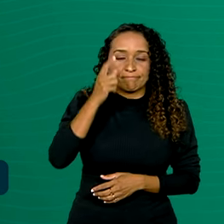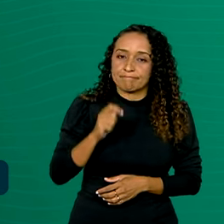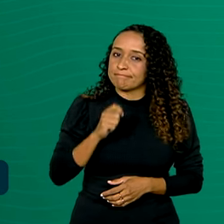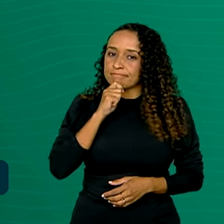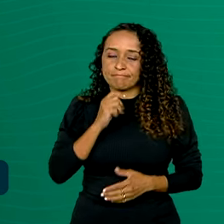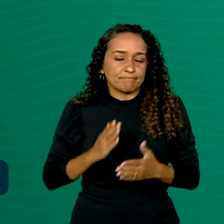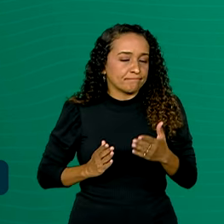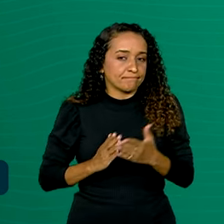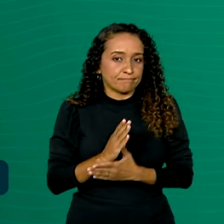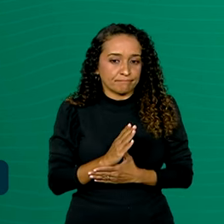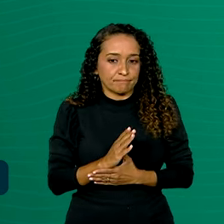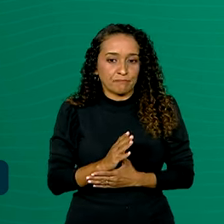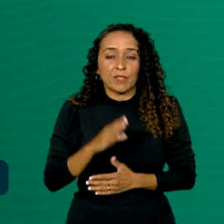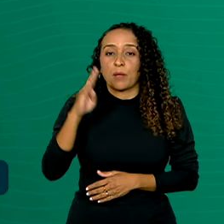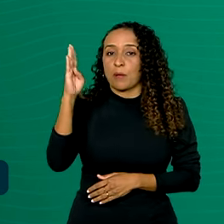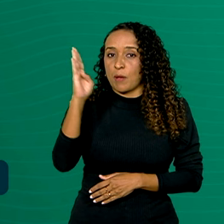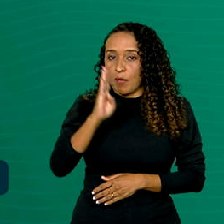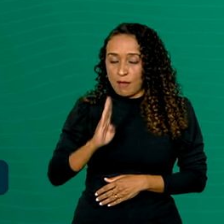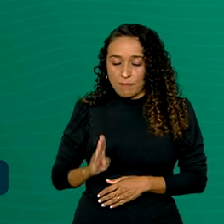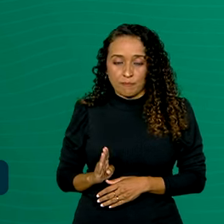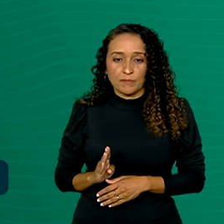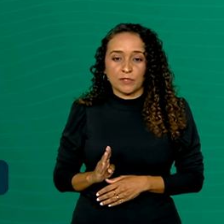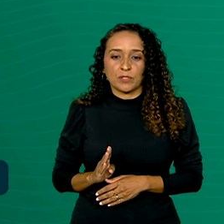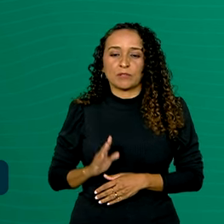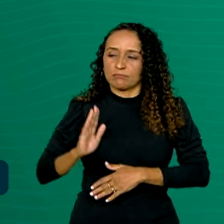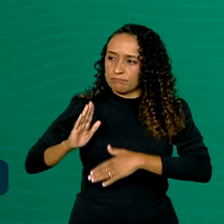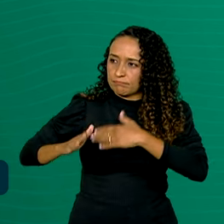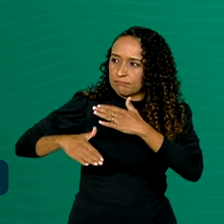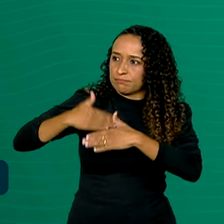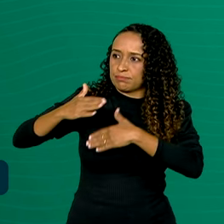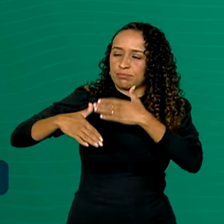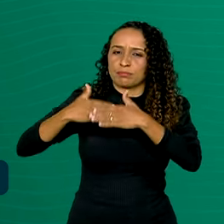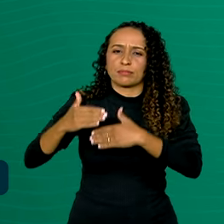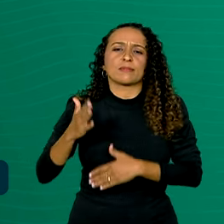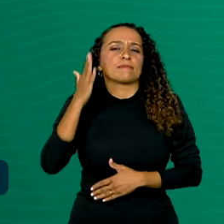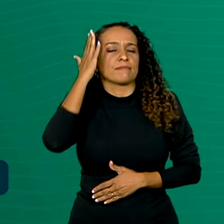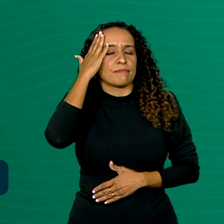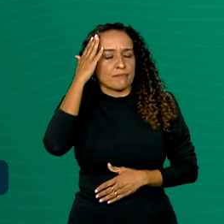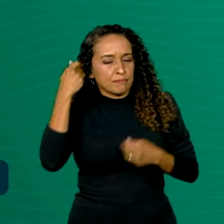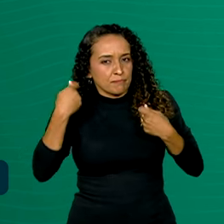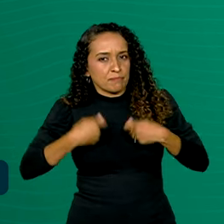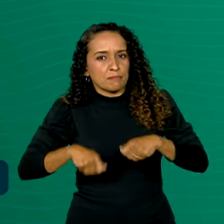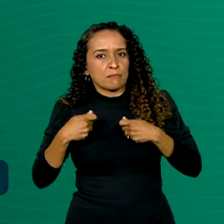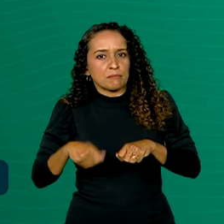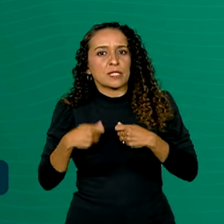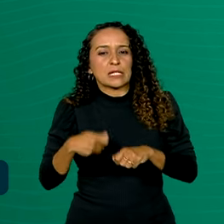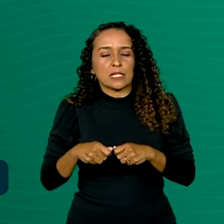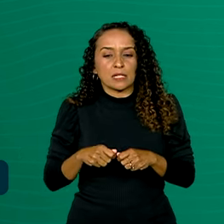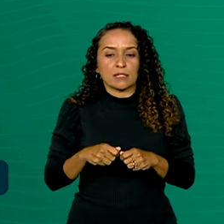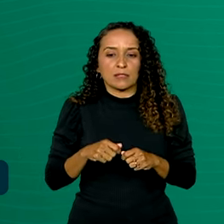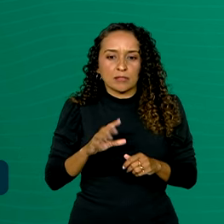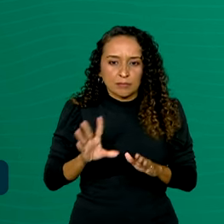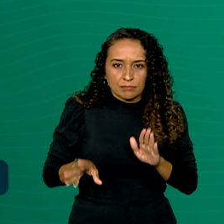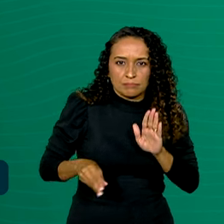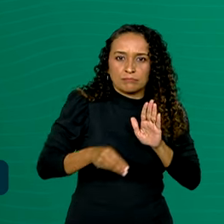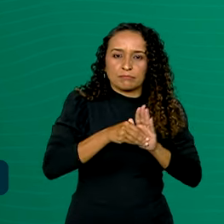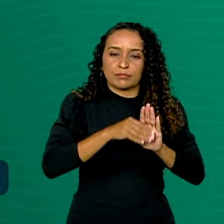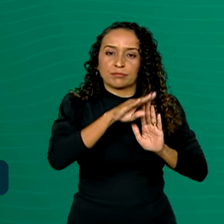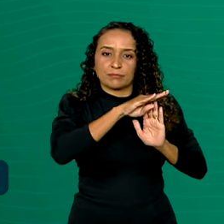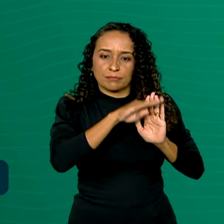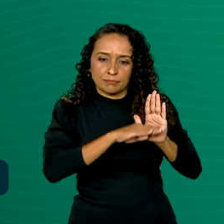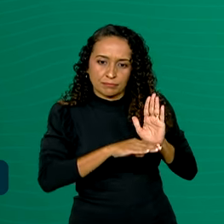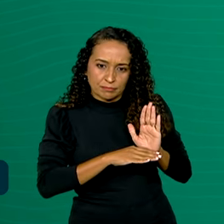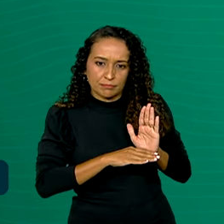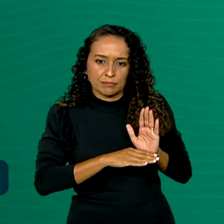aprovadas. O Brasil amadureceu. Sabe que precisava enfrentar essa agenda, que é